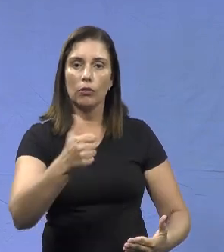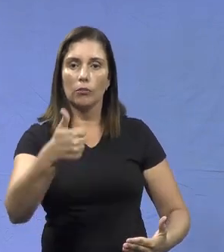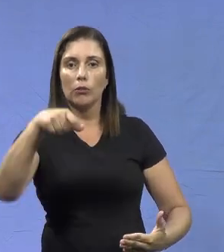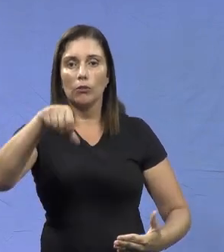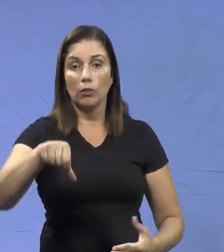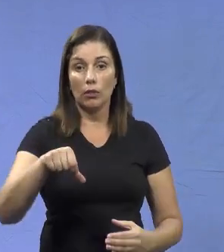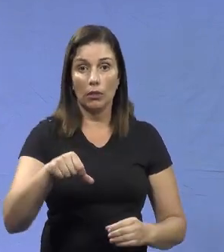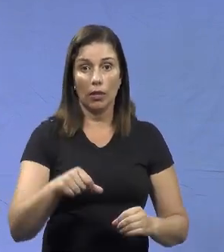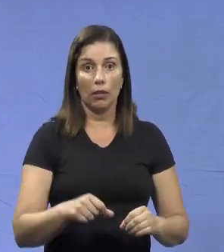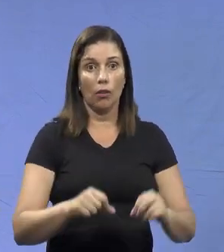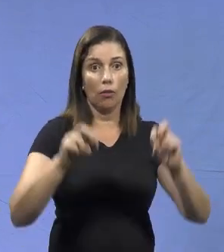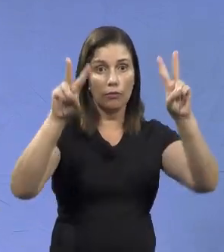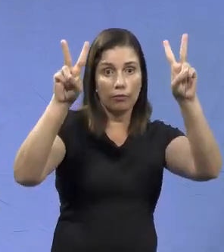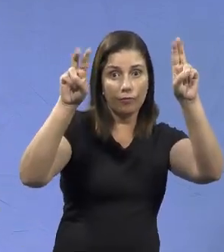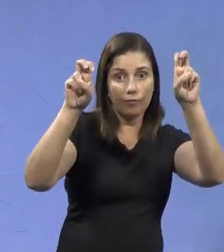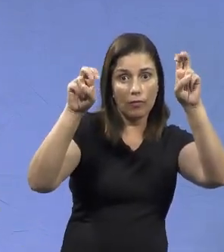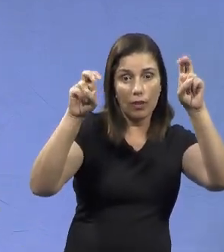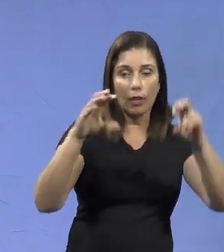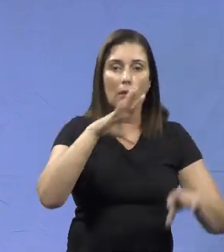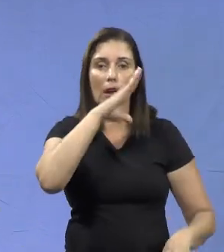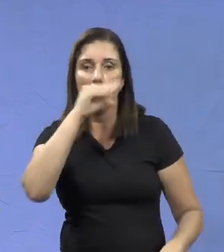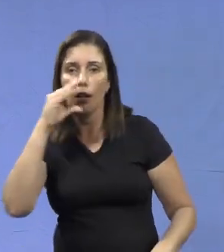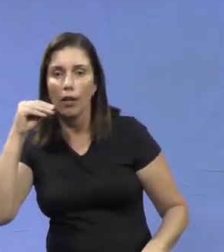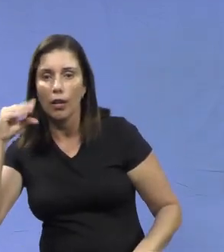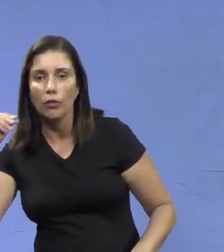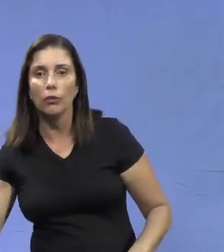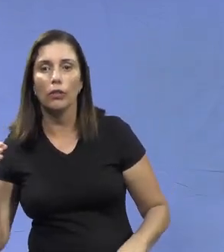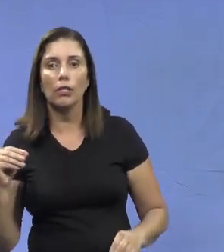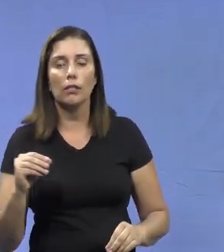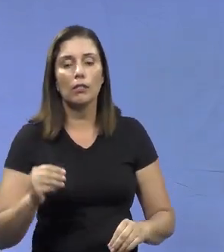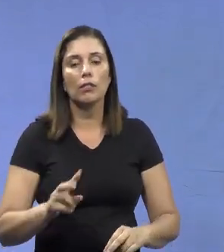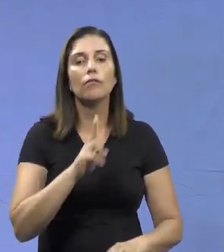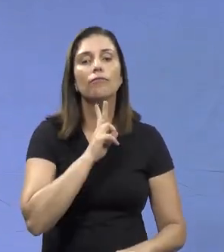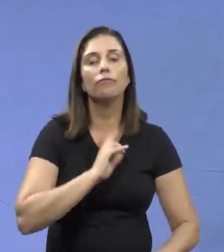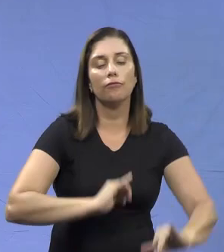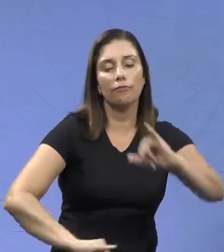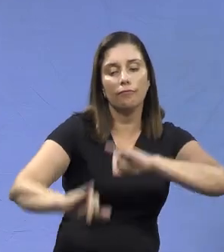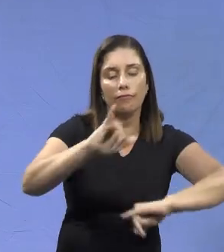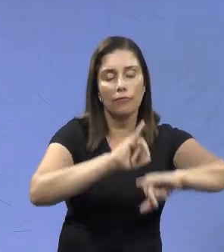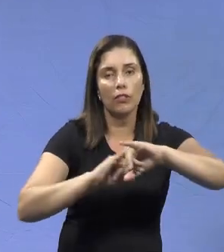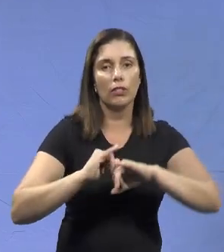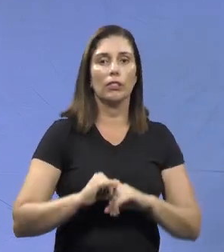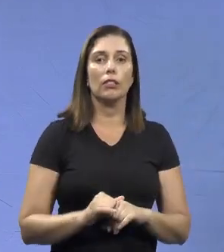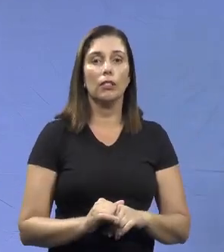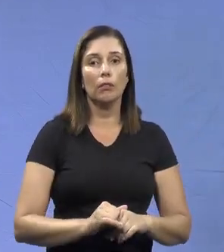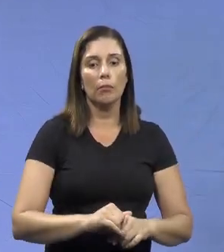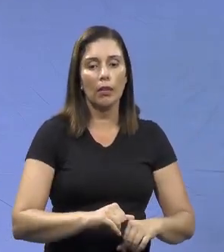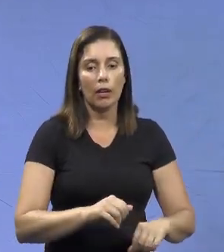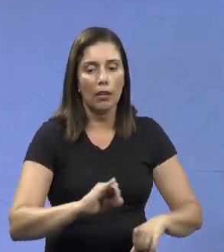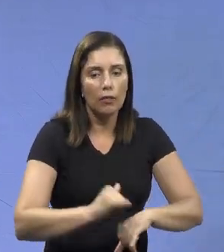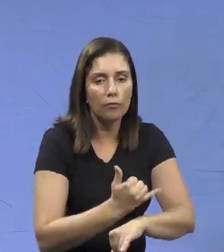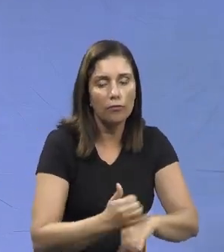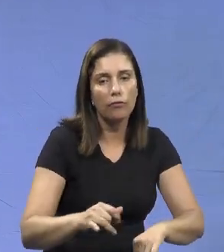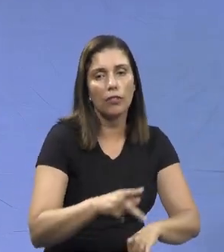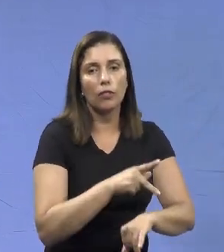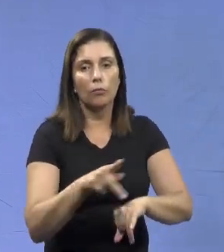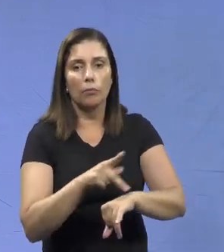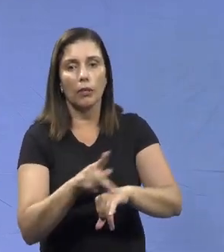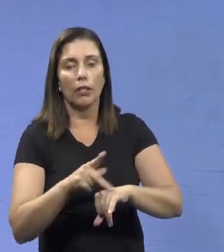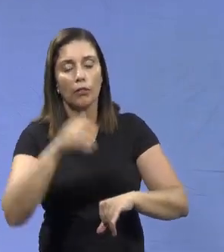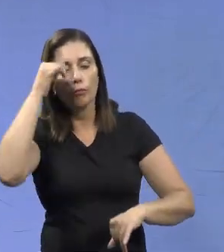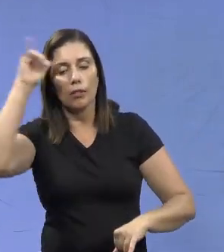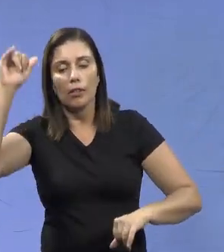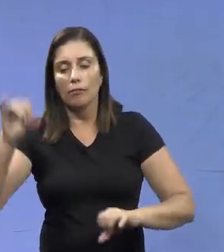especificamente, tem como tema adolescência e dependência química, ferramentas pedagógicas para combater a